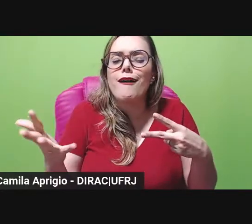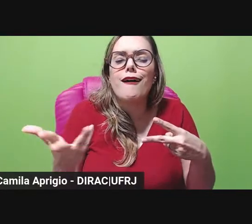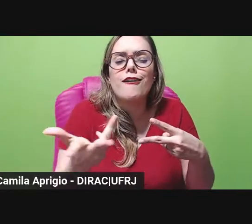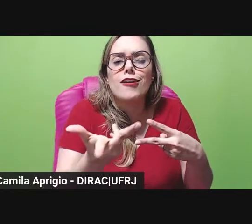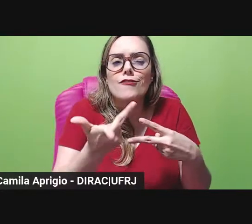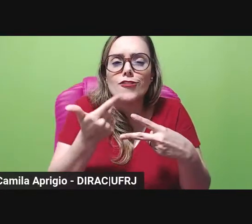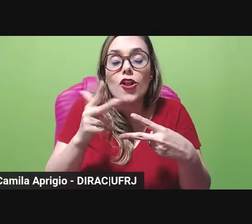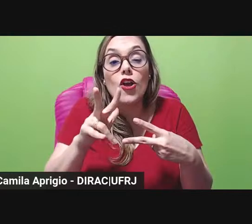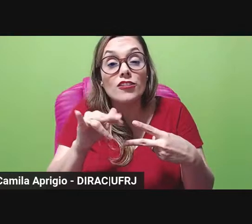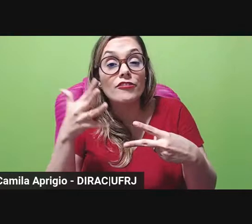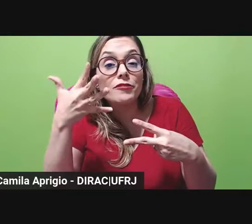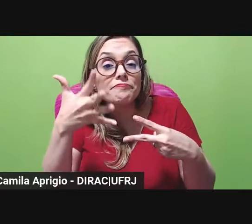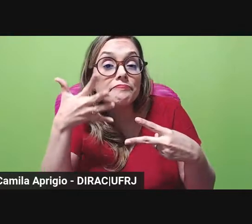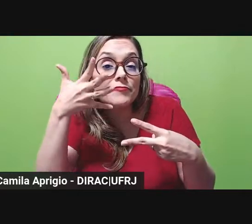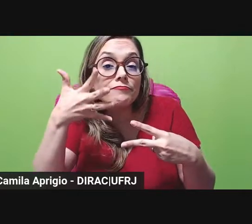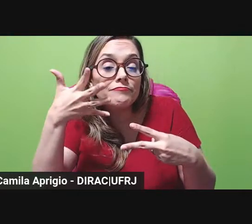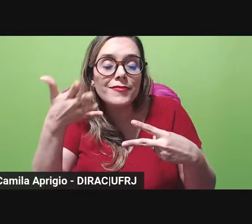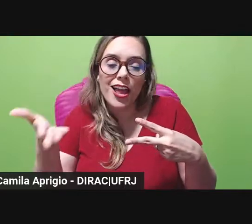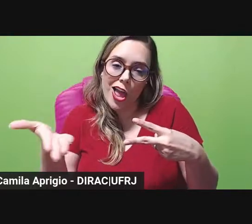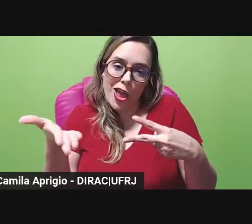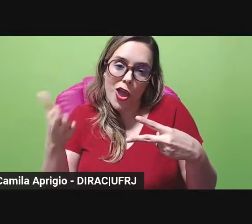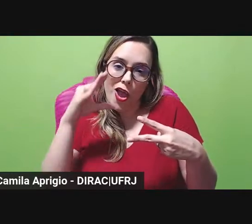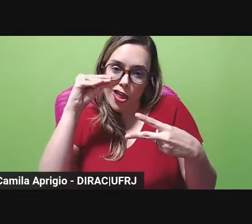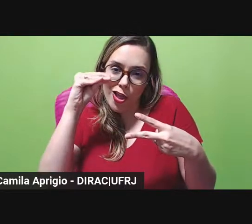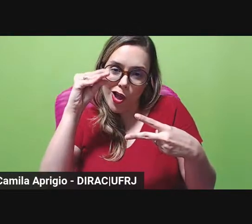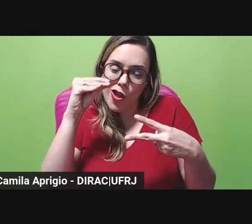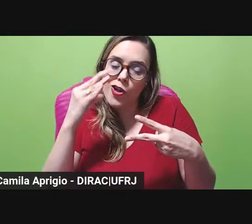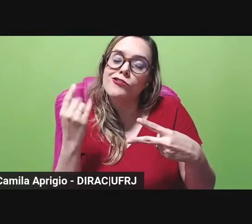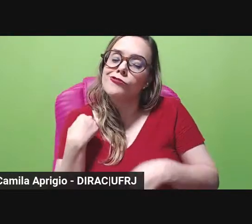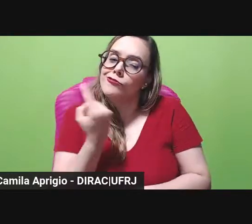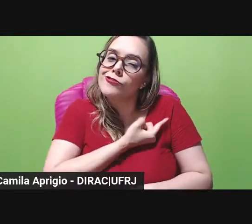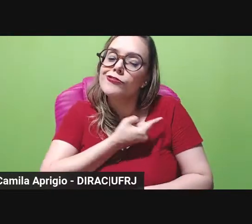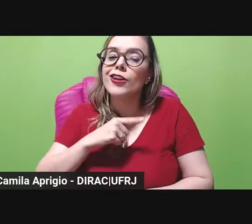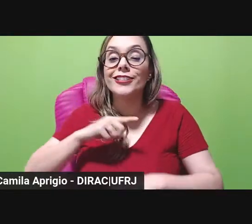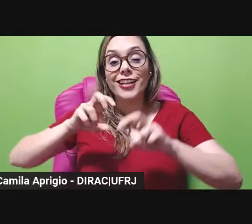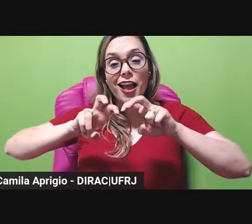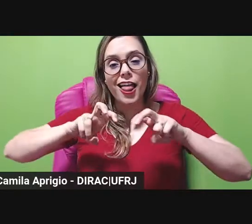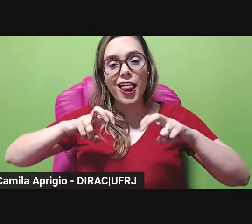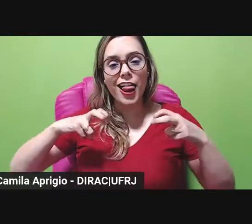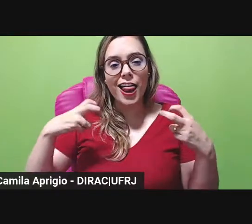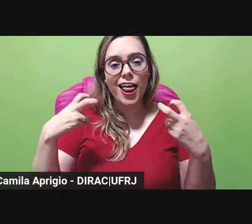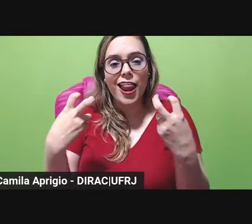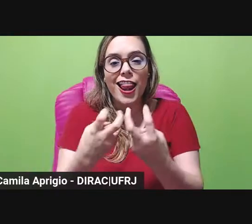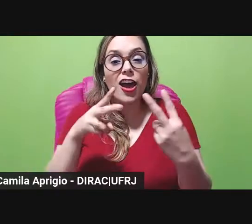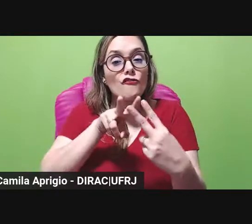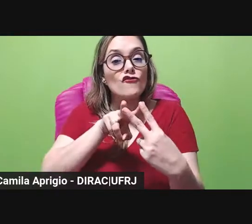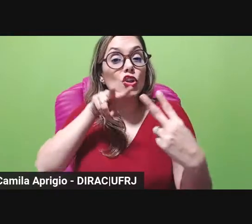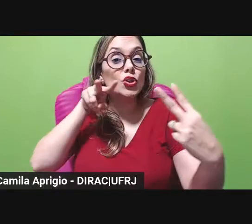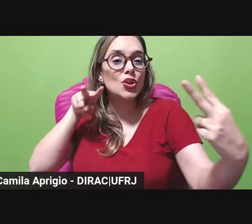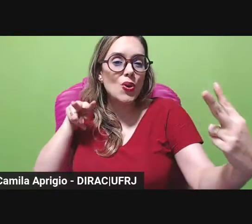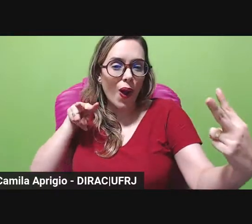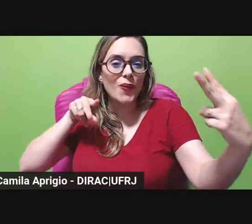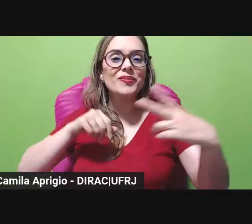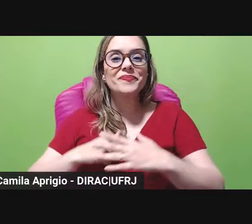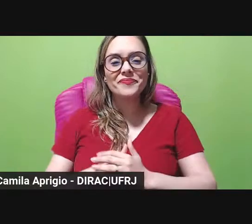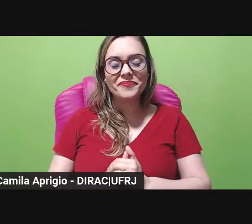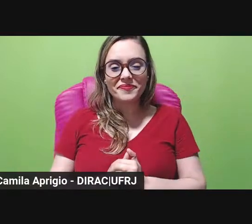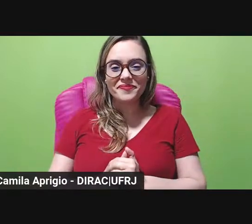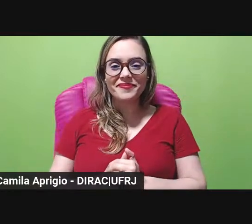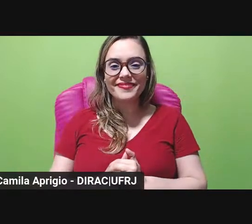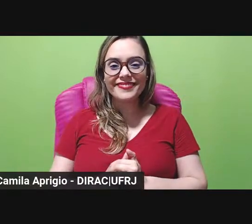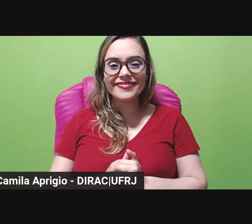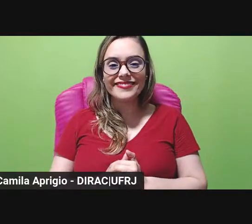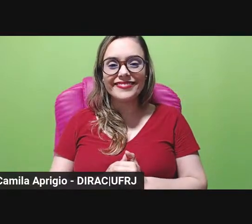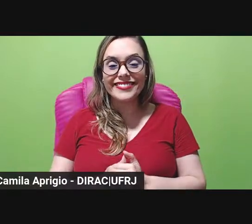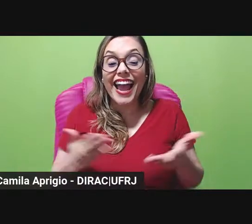fábula nessa nessa nossa mesa redonda virtual aqui bom, eu